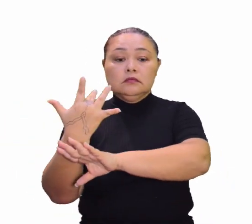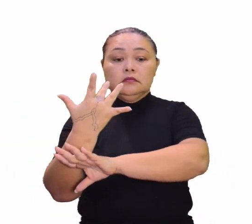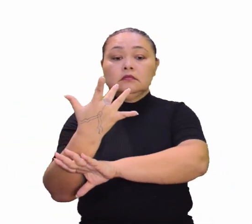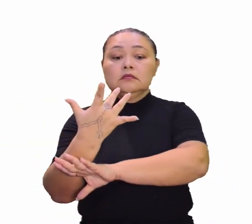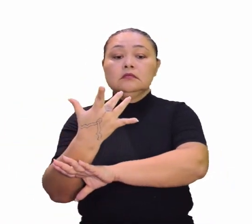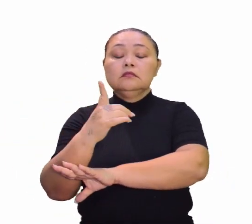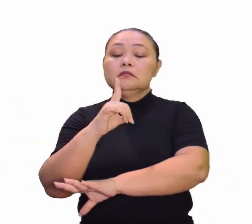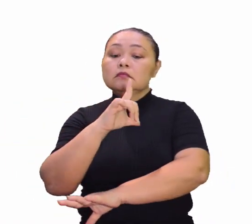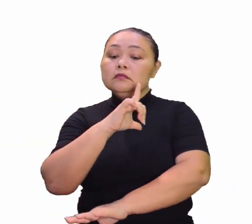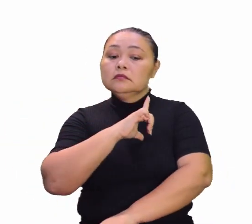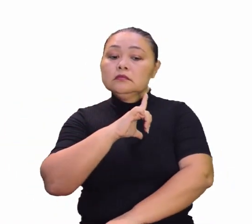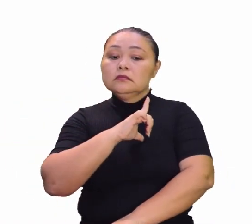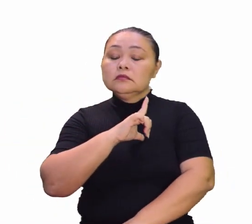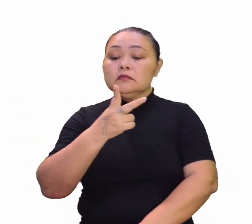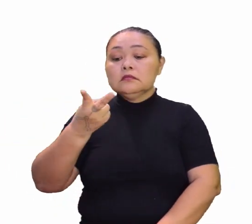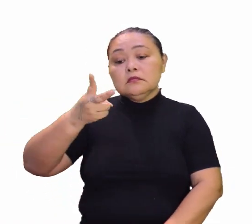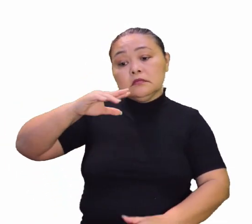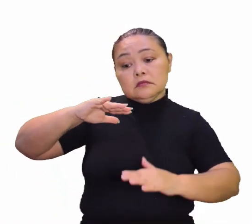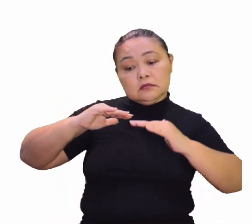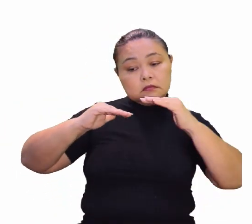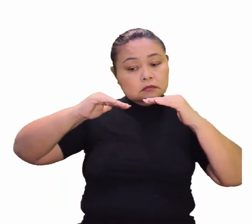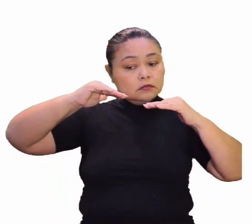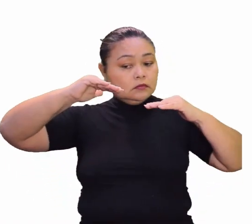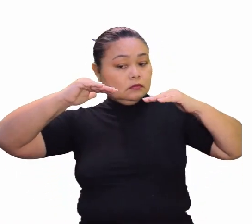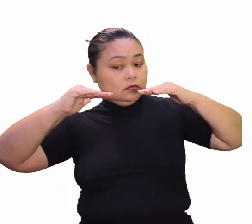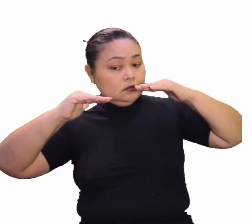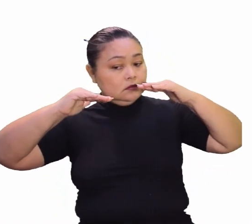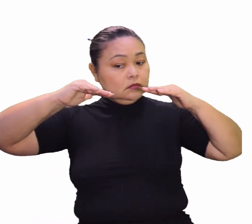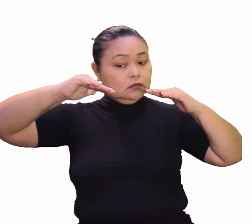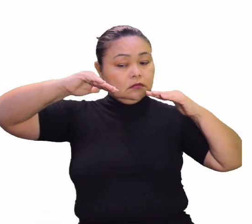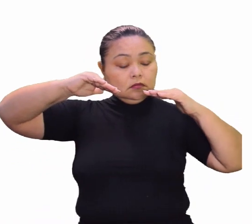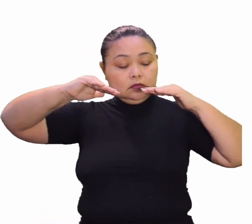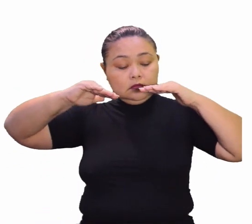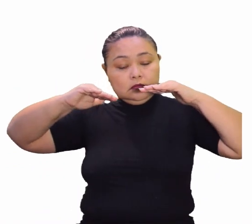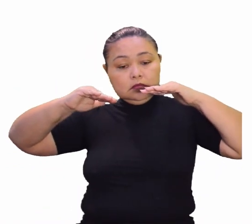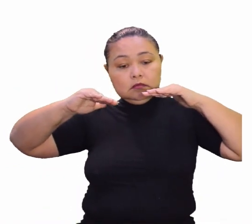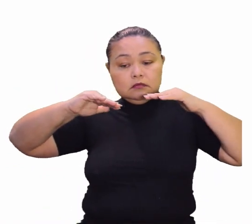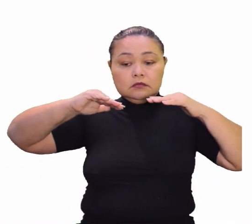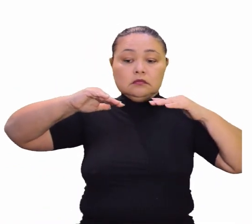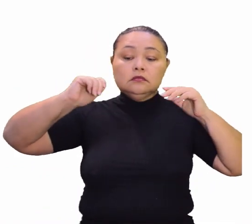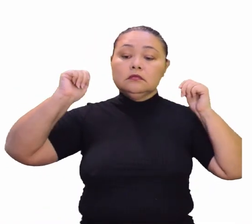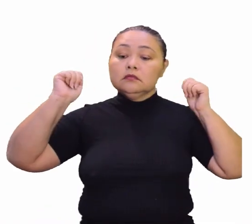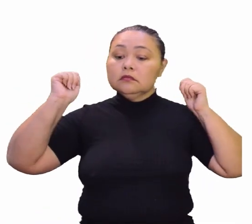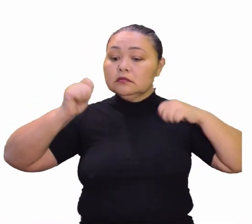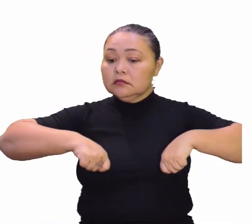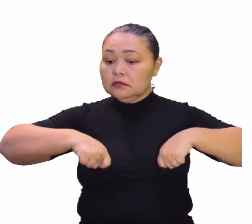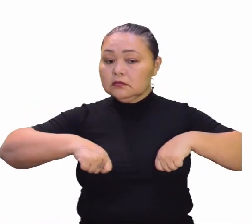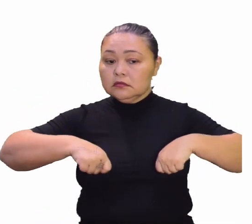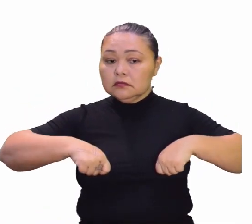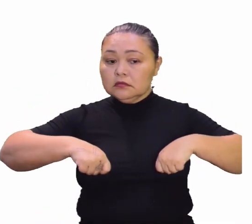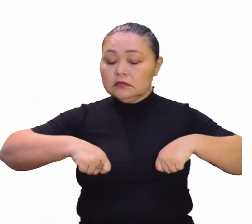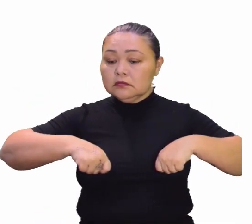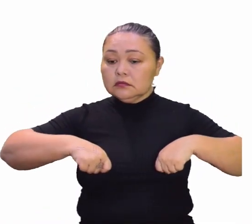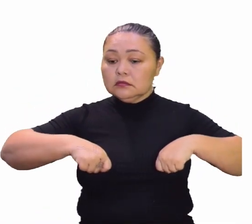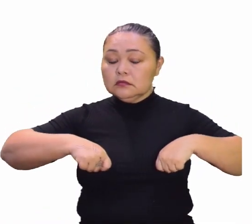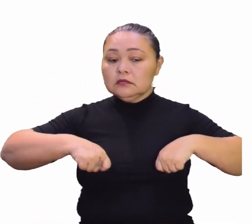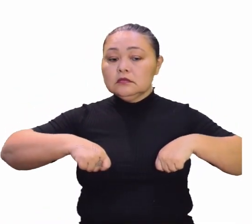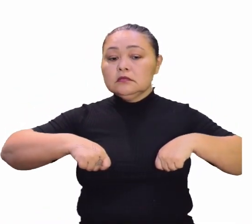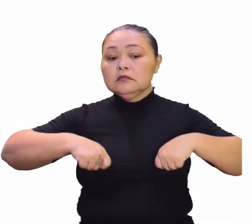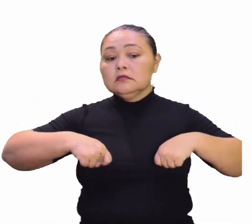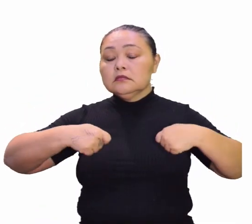tem que haver esse equilíbrio, pelo menos para que torne-se suportável. Exato.